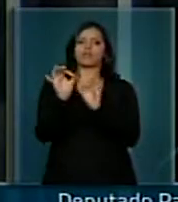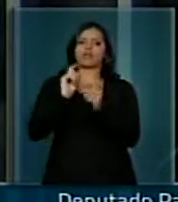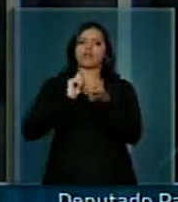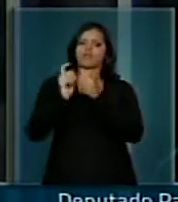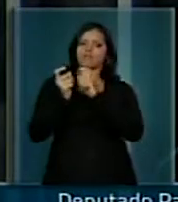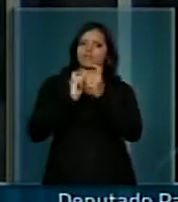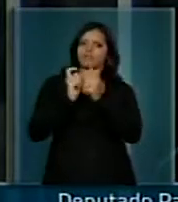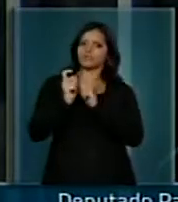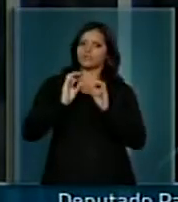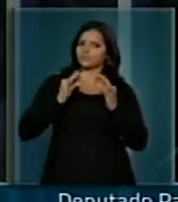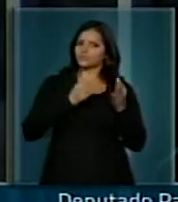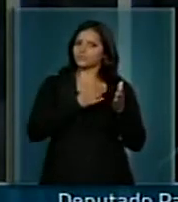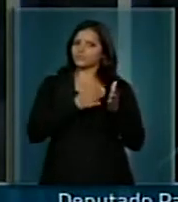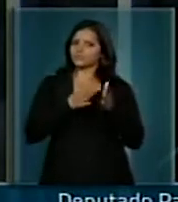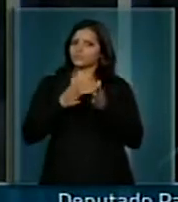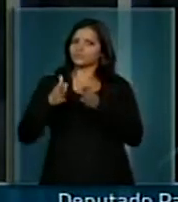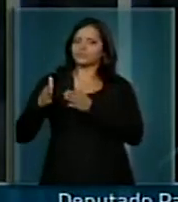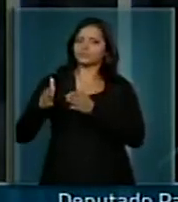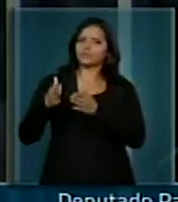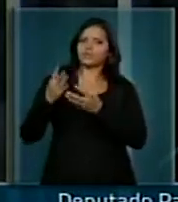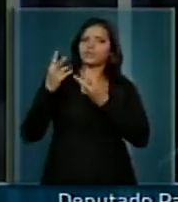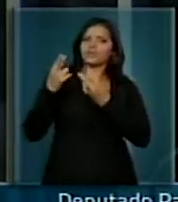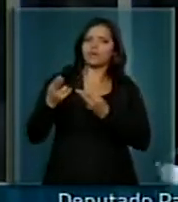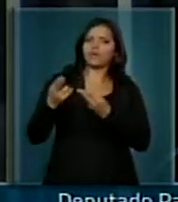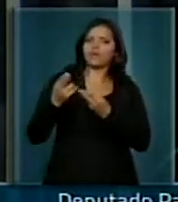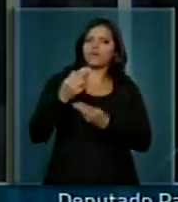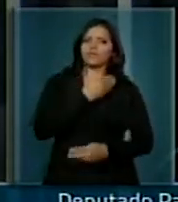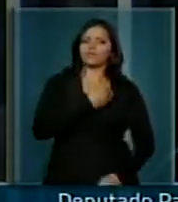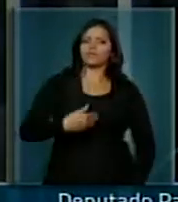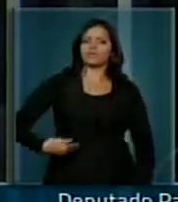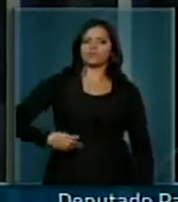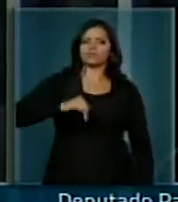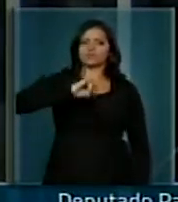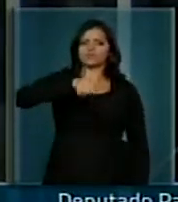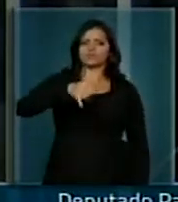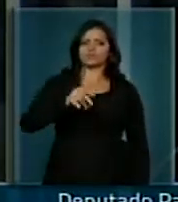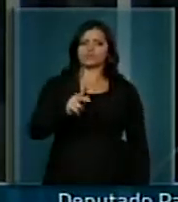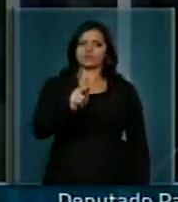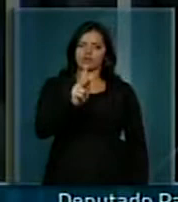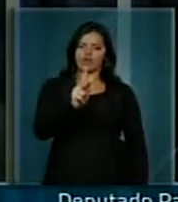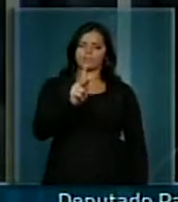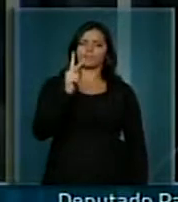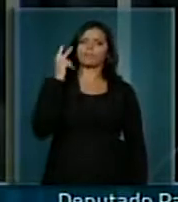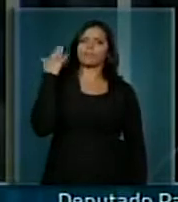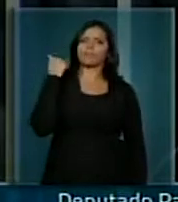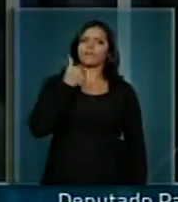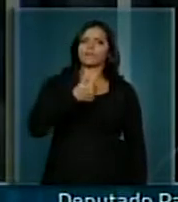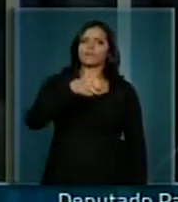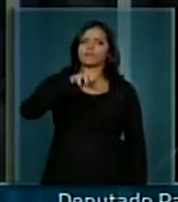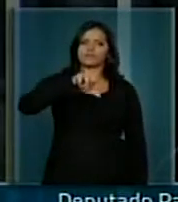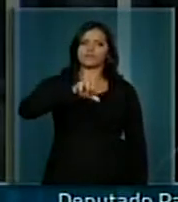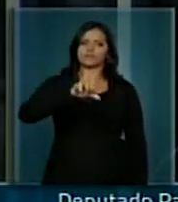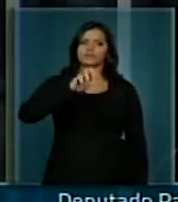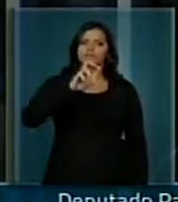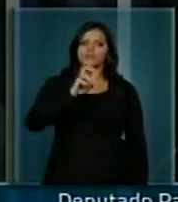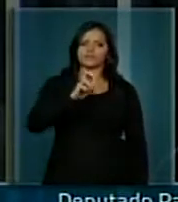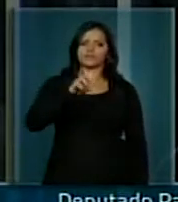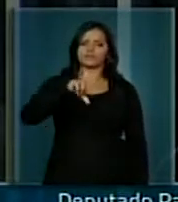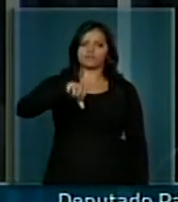administrativamente, como foi o governo de Juscelino Kubitschek, que, em 1959,